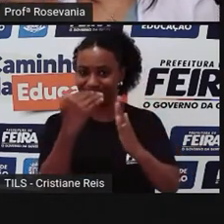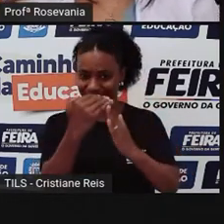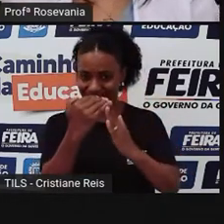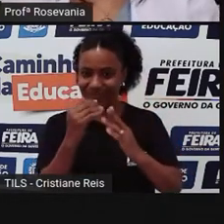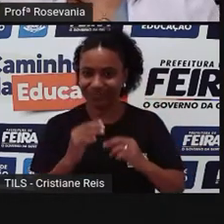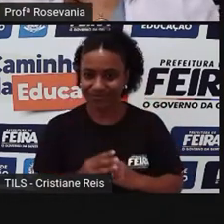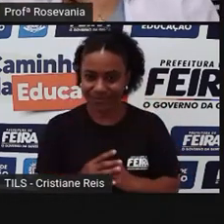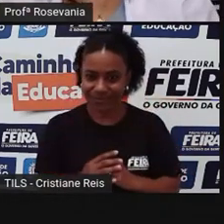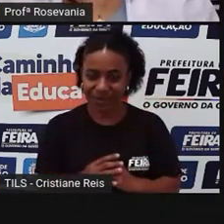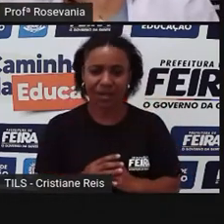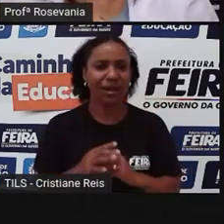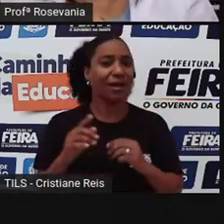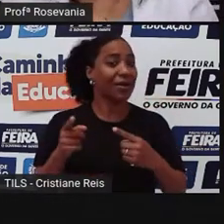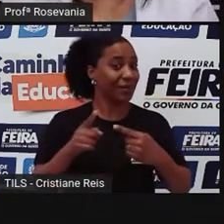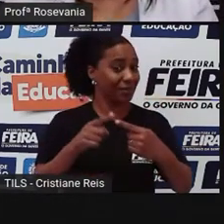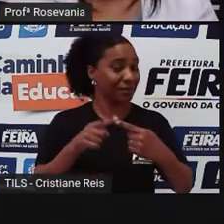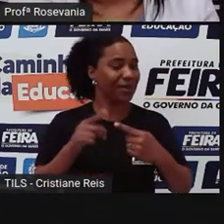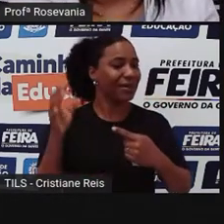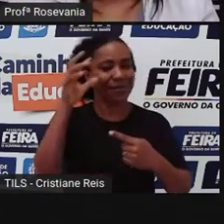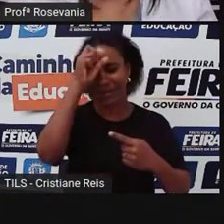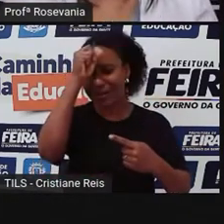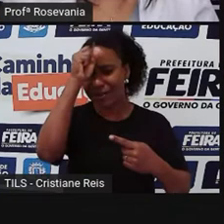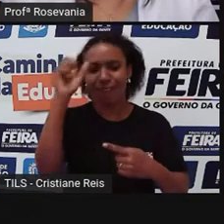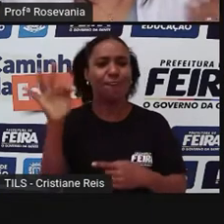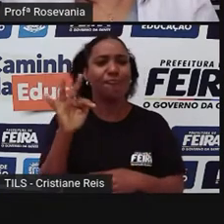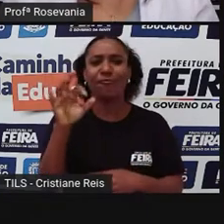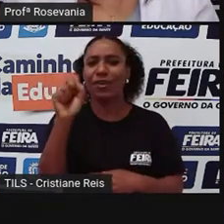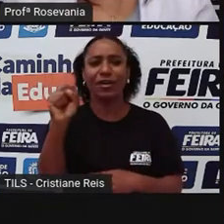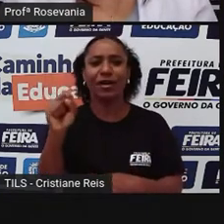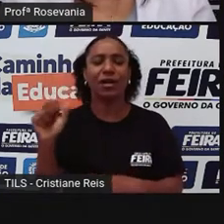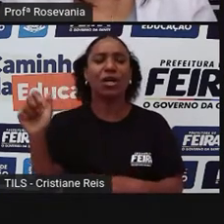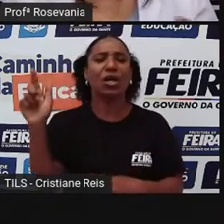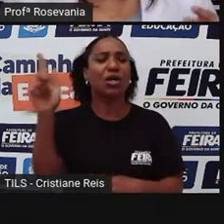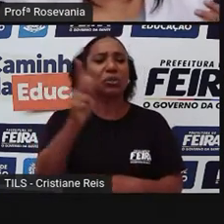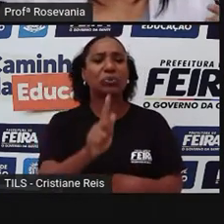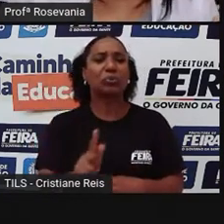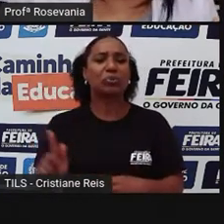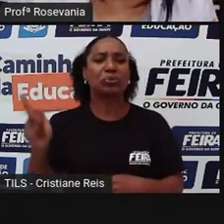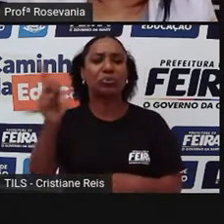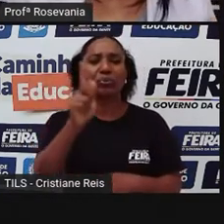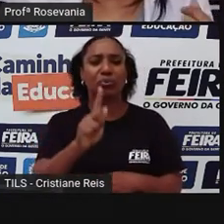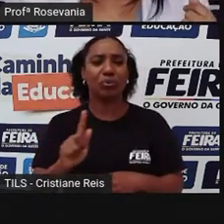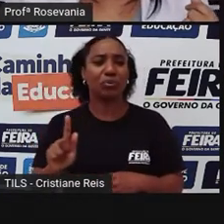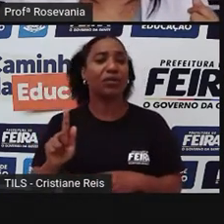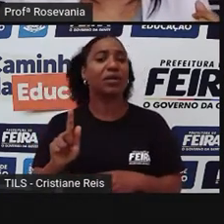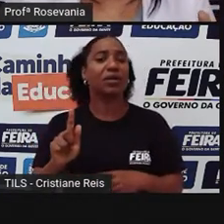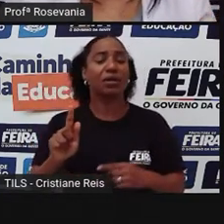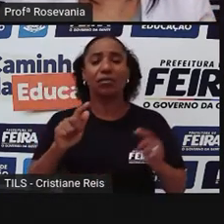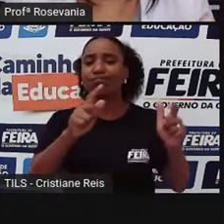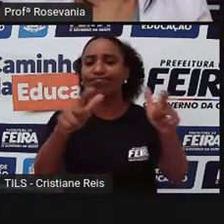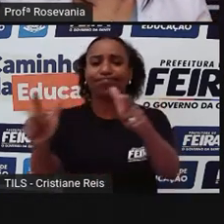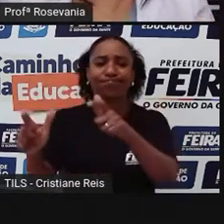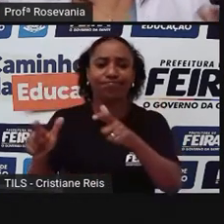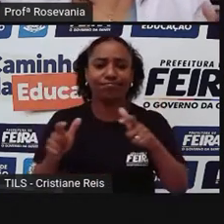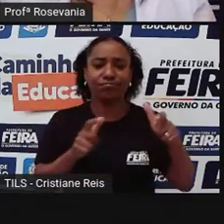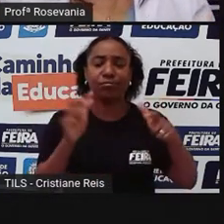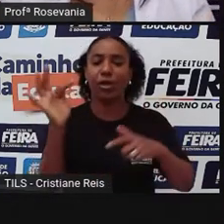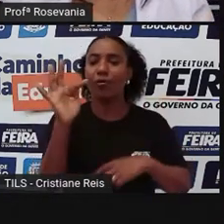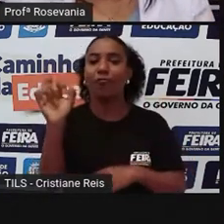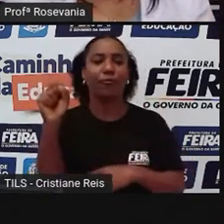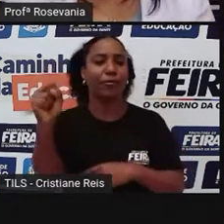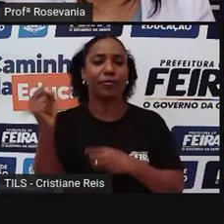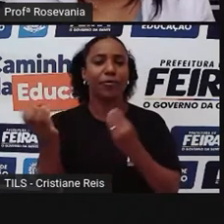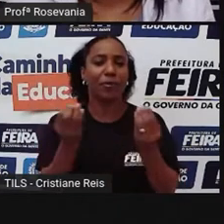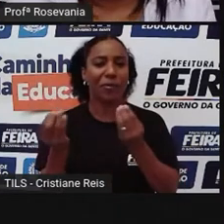falar sobre a geografia dessa cidade. Mas antes da gente começar falando sobre a geografia da nossa cidade, vamos